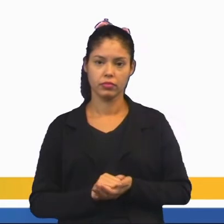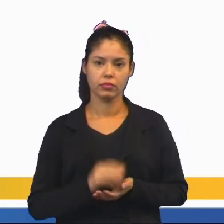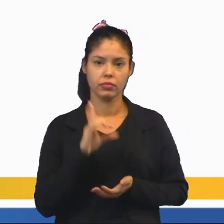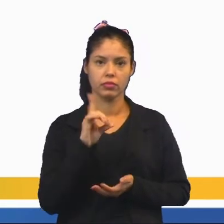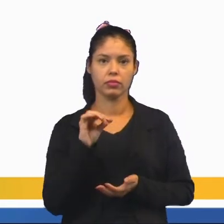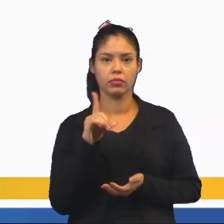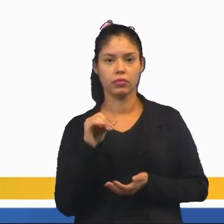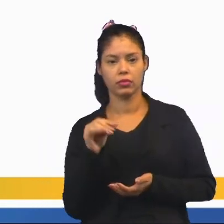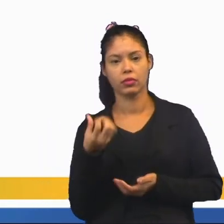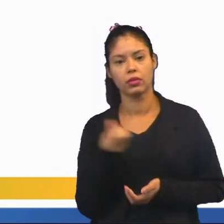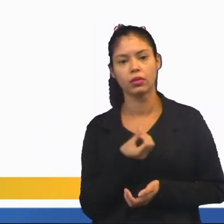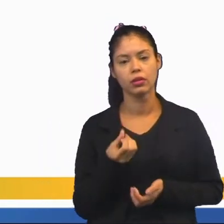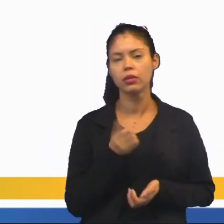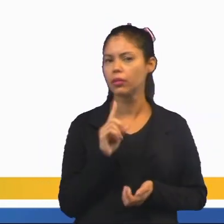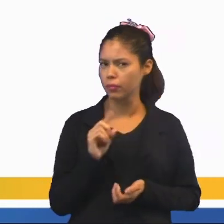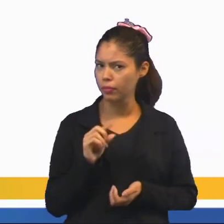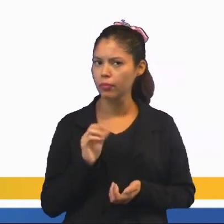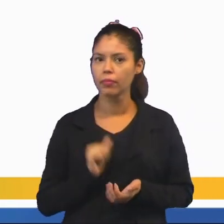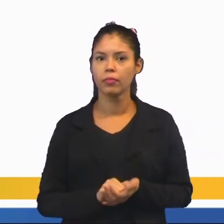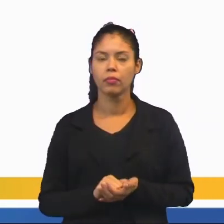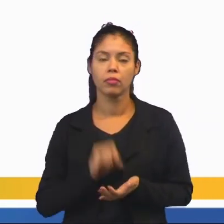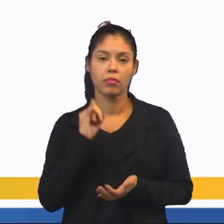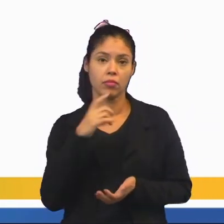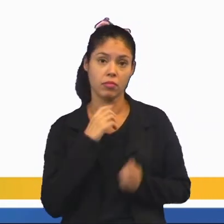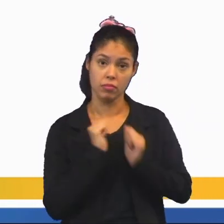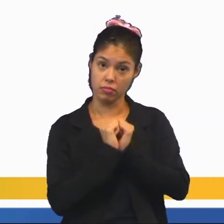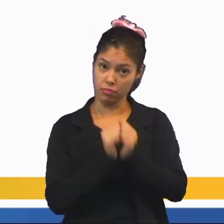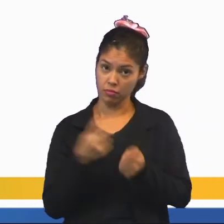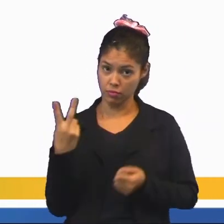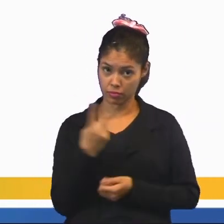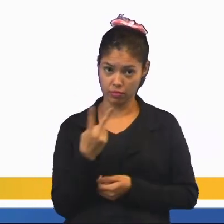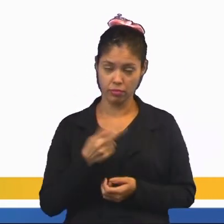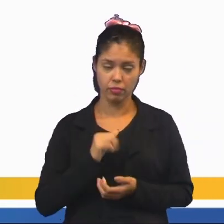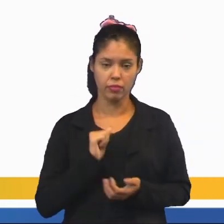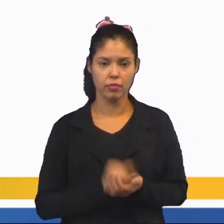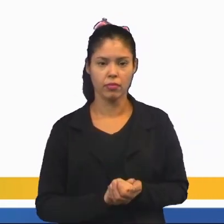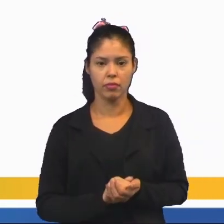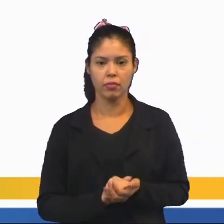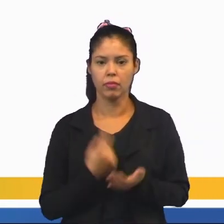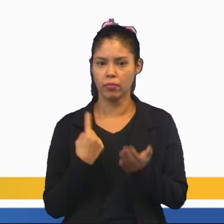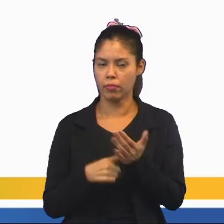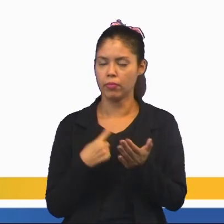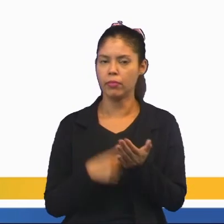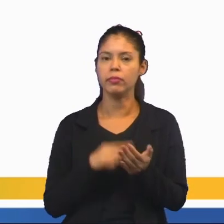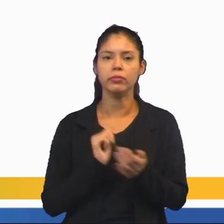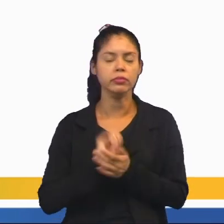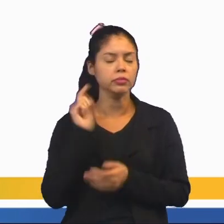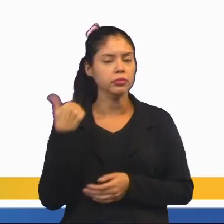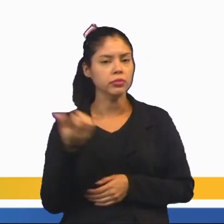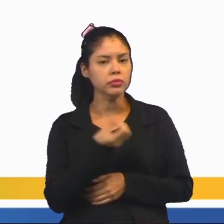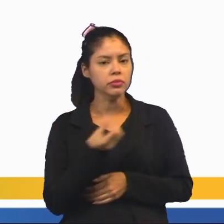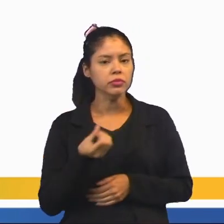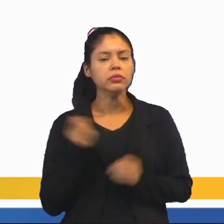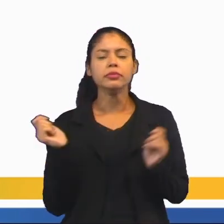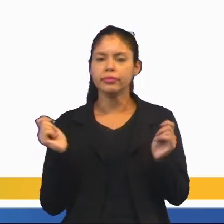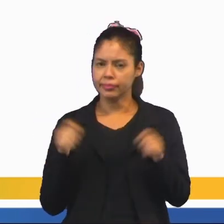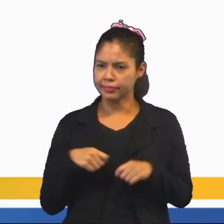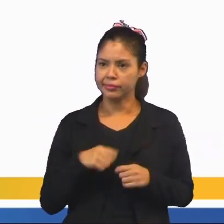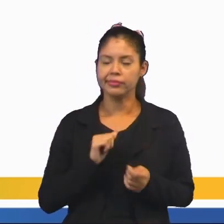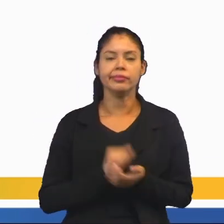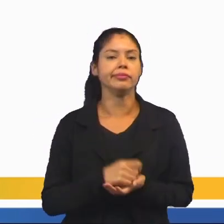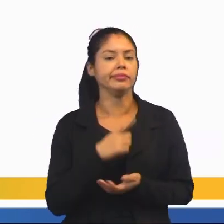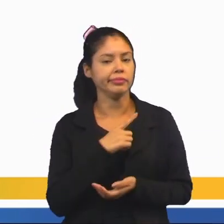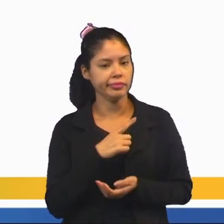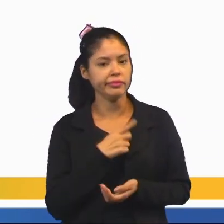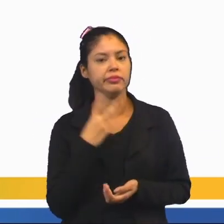o dado? Ele tem seis, não é isso? Então, se eu juntar as duas, combinando com as outras seis possibilidades,